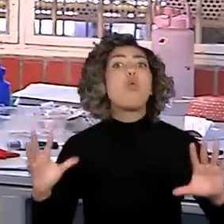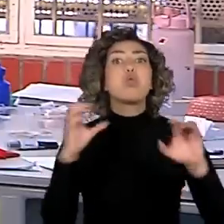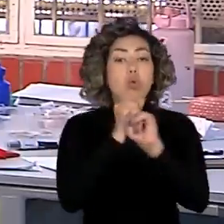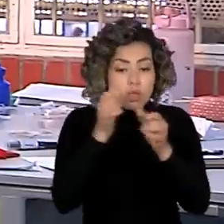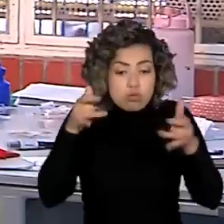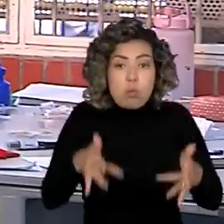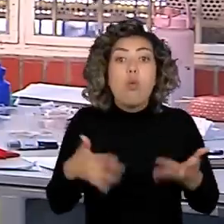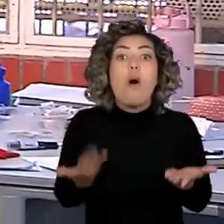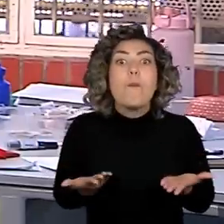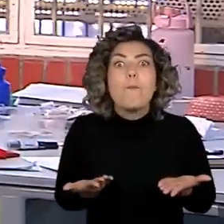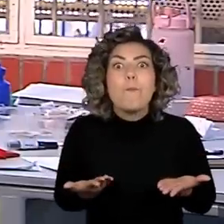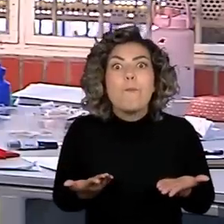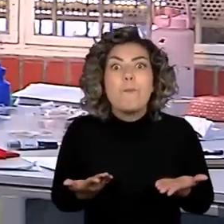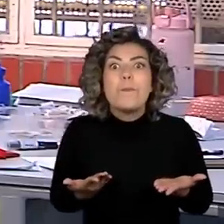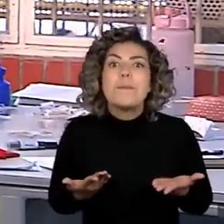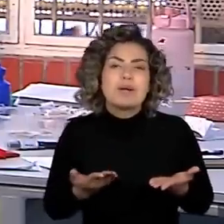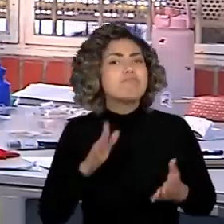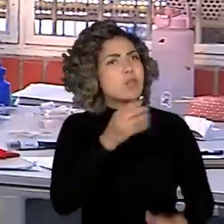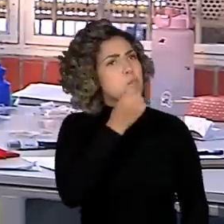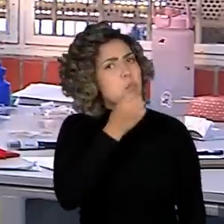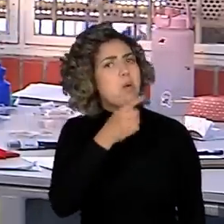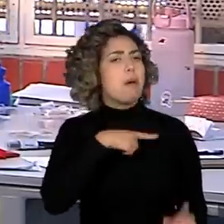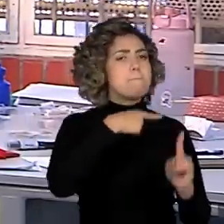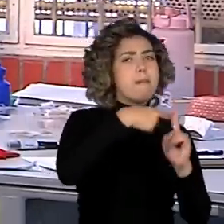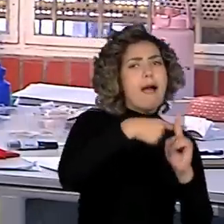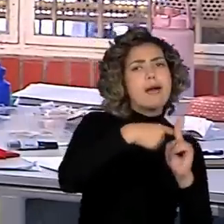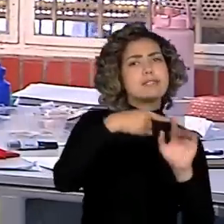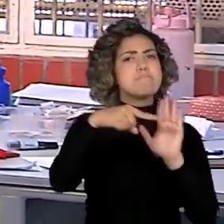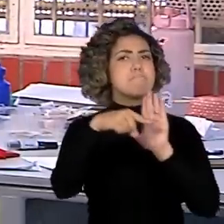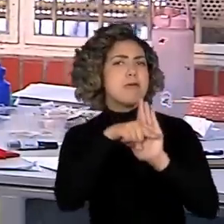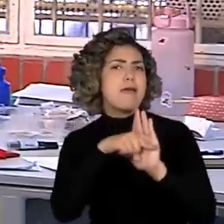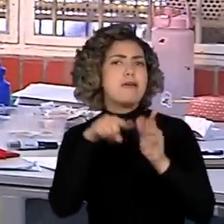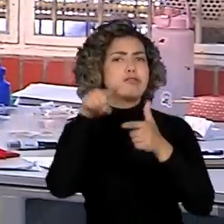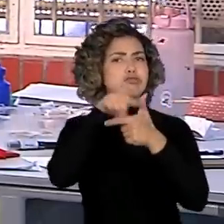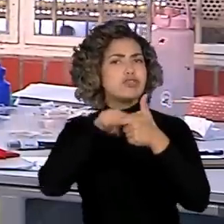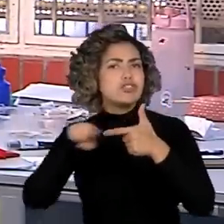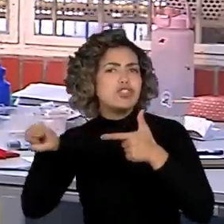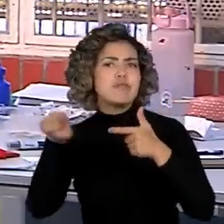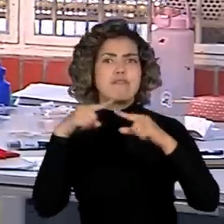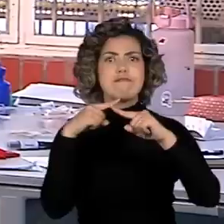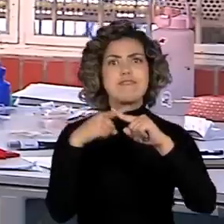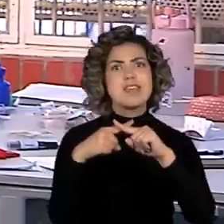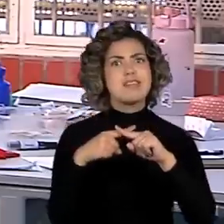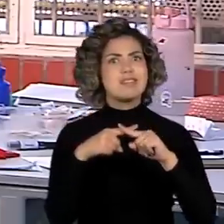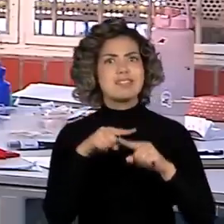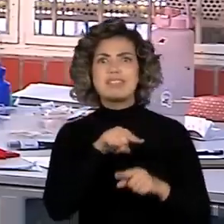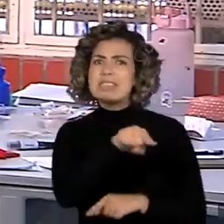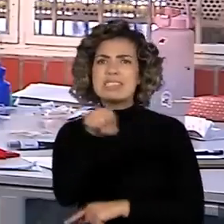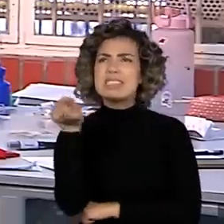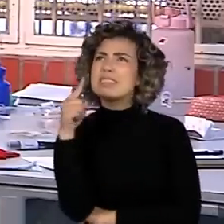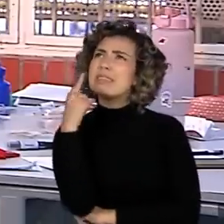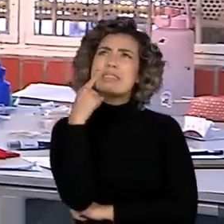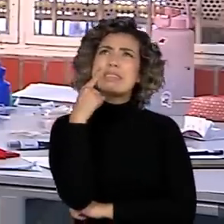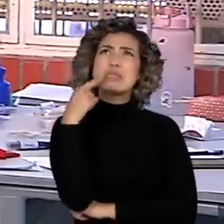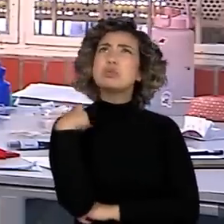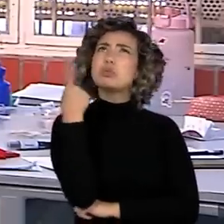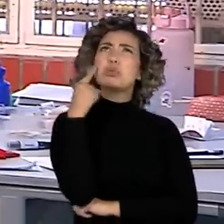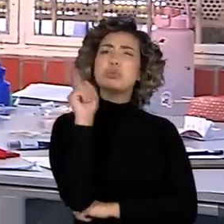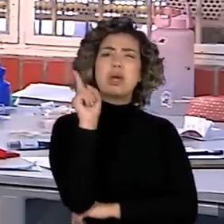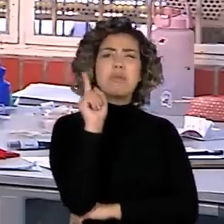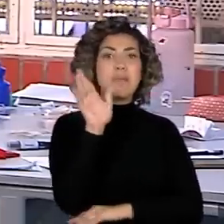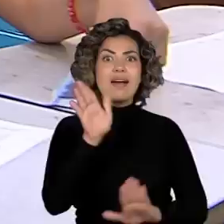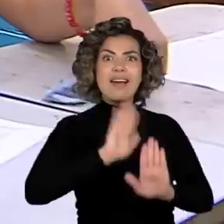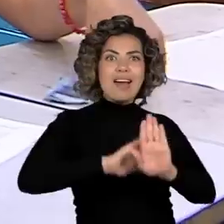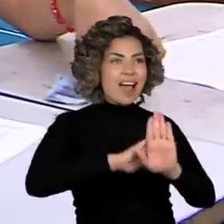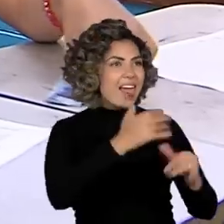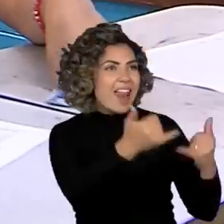Vem a soma, vem a subtração, vem a divisão, vem a multiplicação, tudo de uma forma que eles às vezes nem conseguem perceber. Então, de uma forma